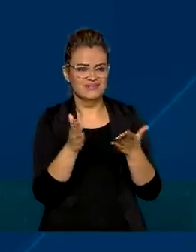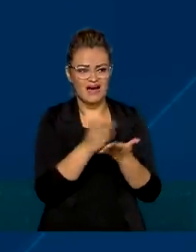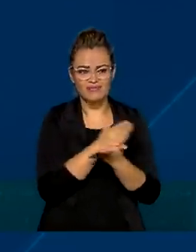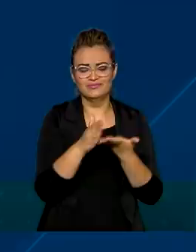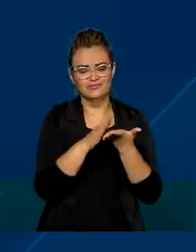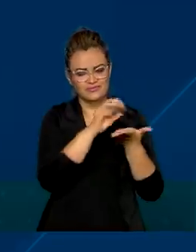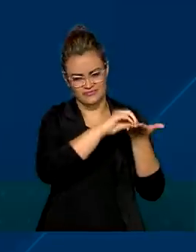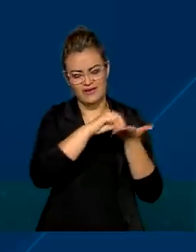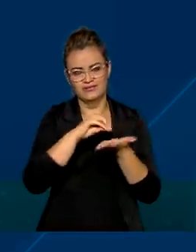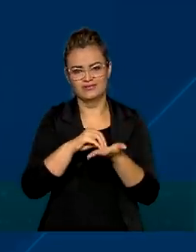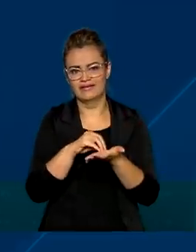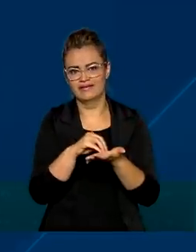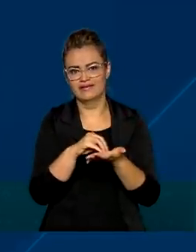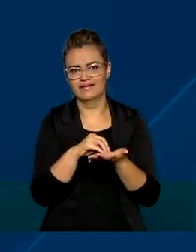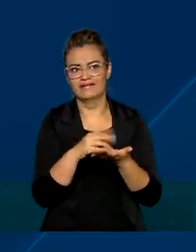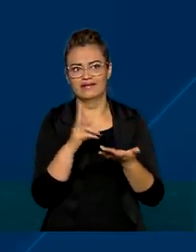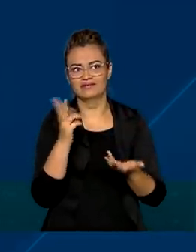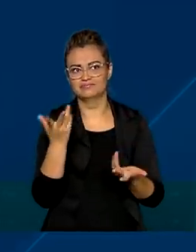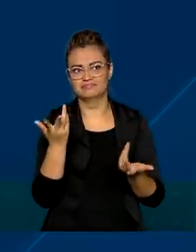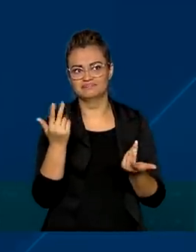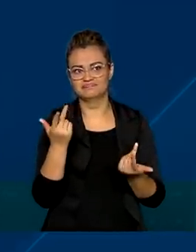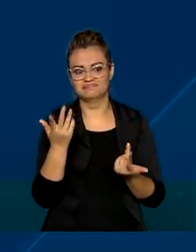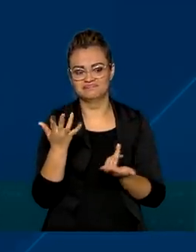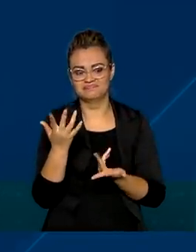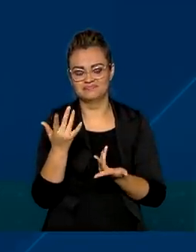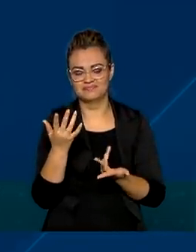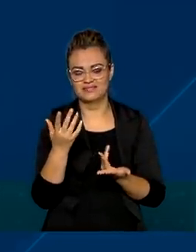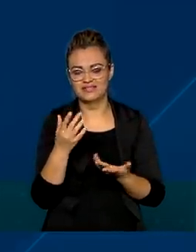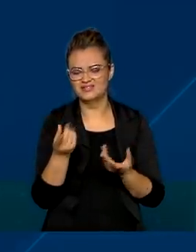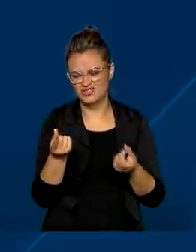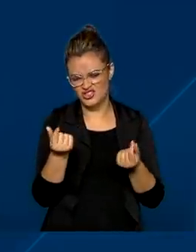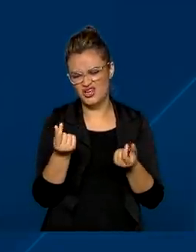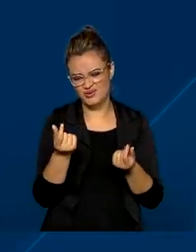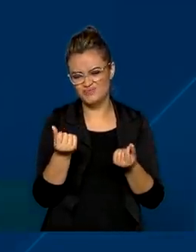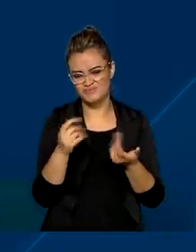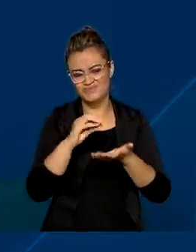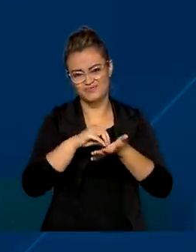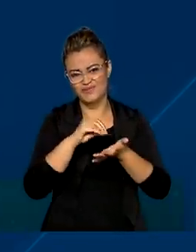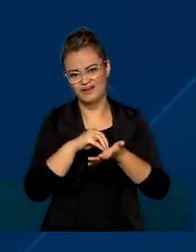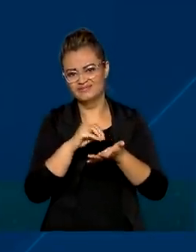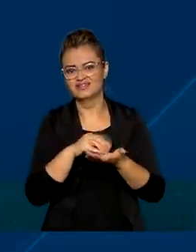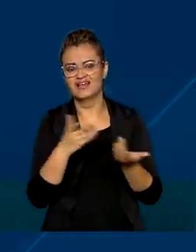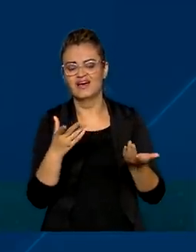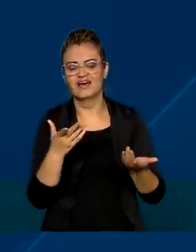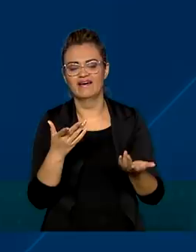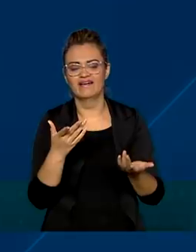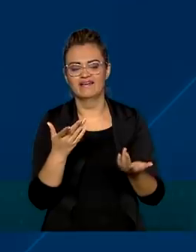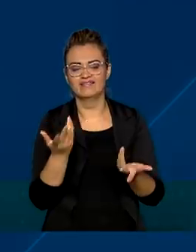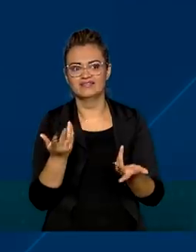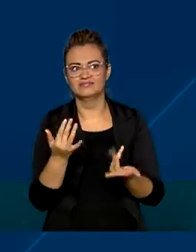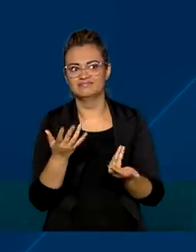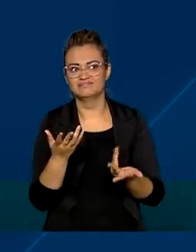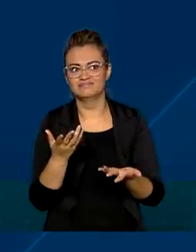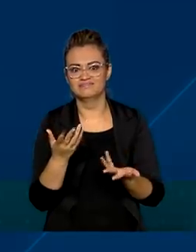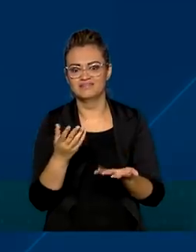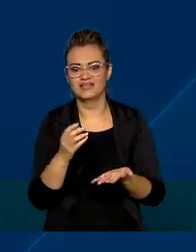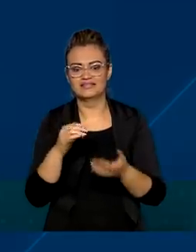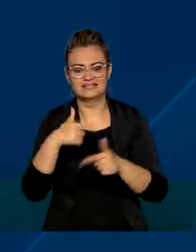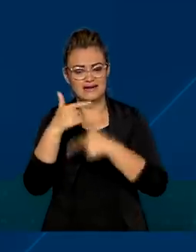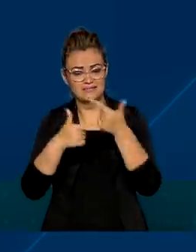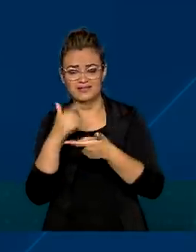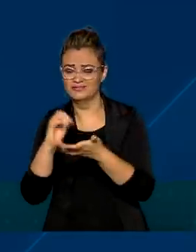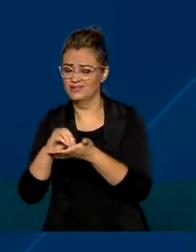de financeira, falta de